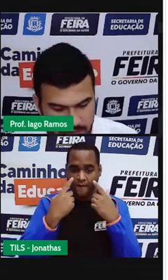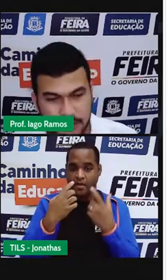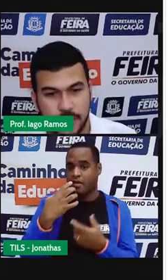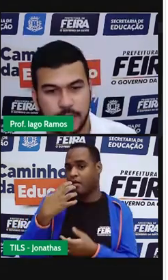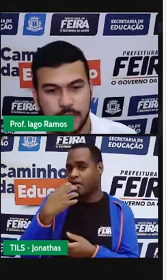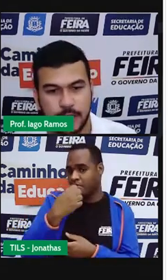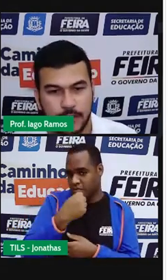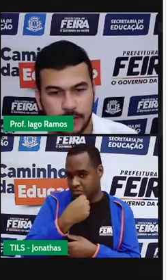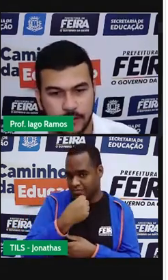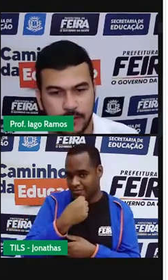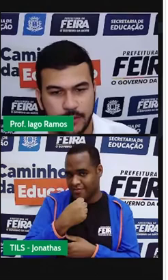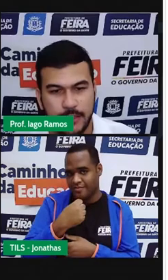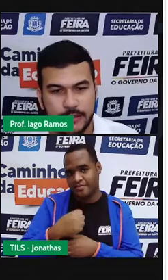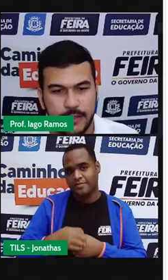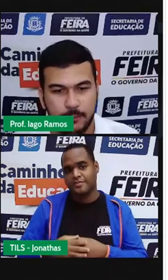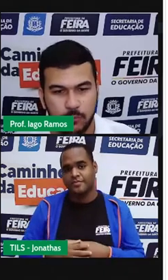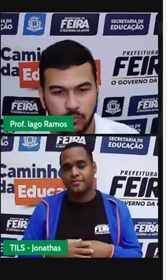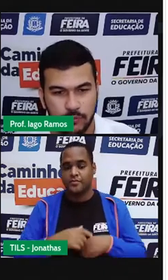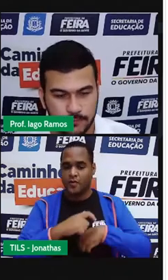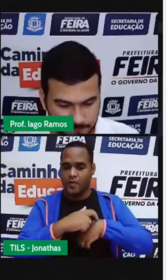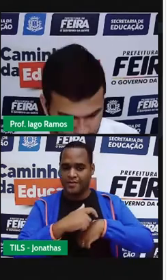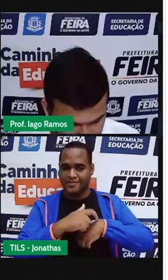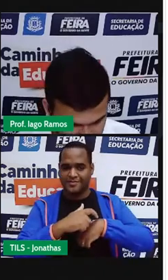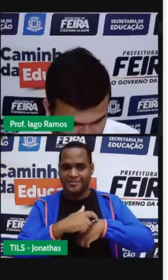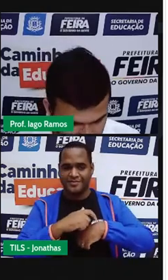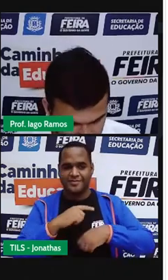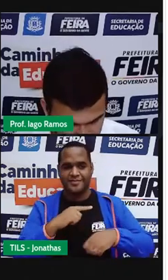Velocidade e tempo.